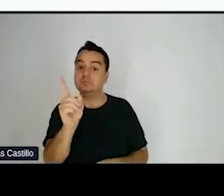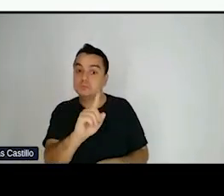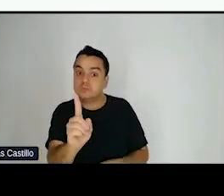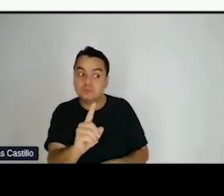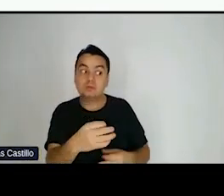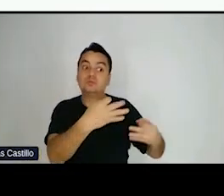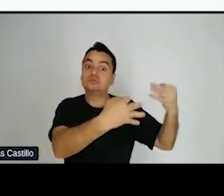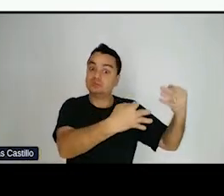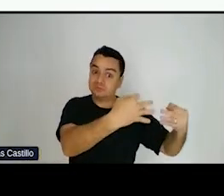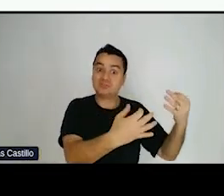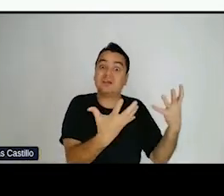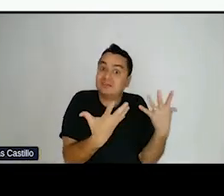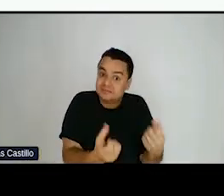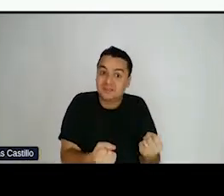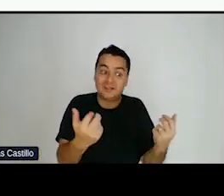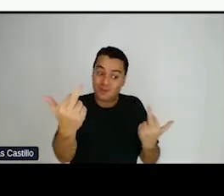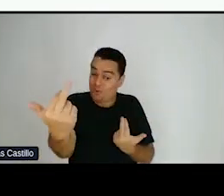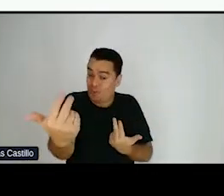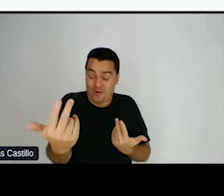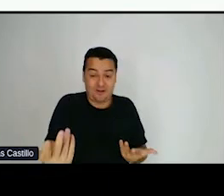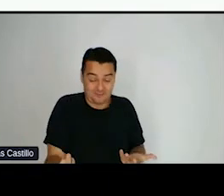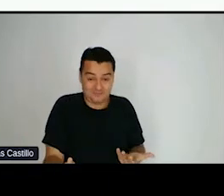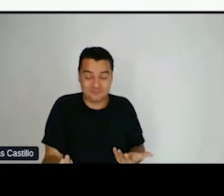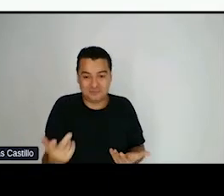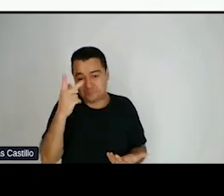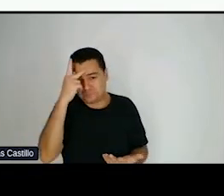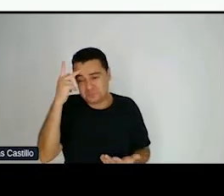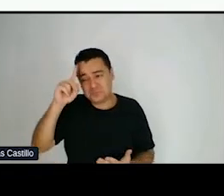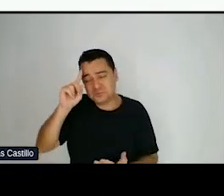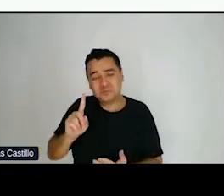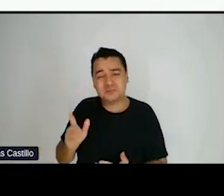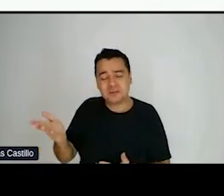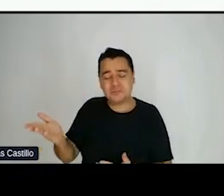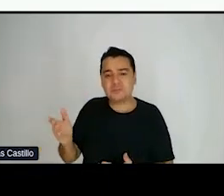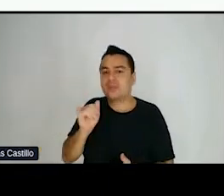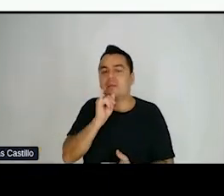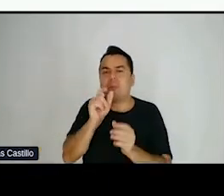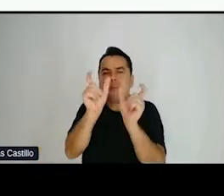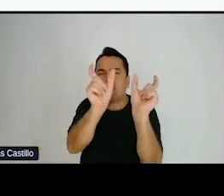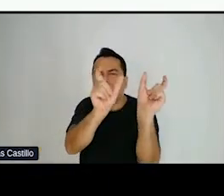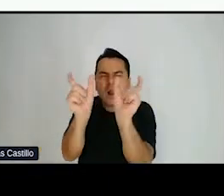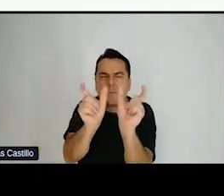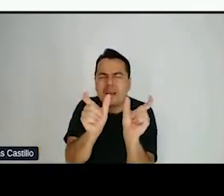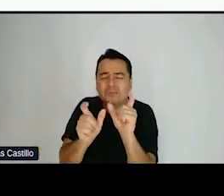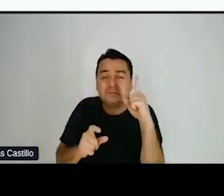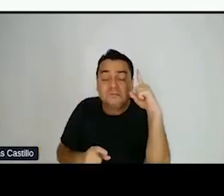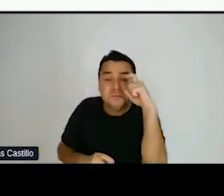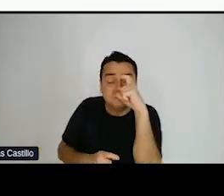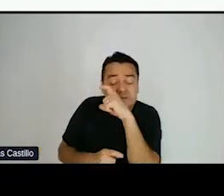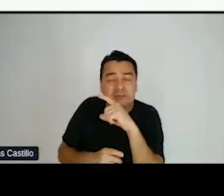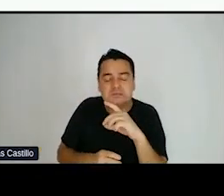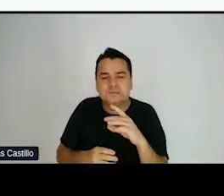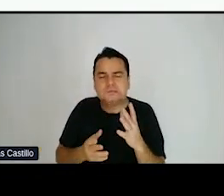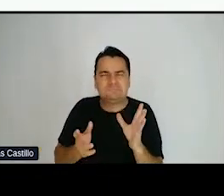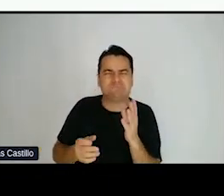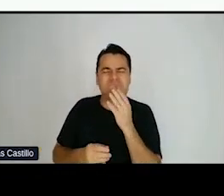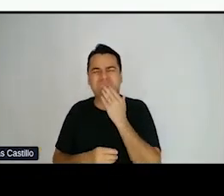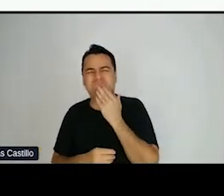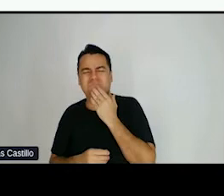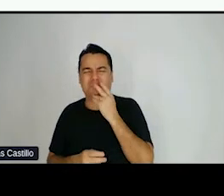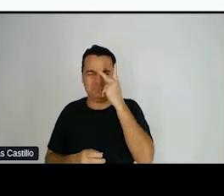esforço ali. A não pode usar uma linguagem técnica demais, jurídica demais, que as pessoas, por exemplo,